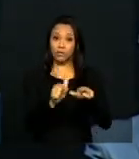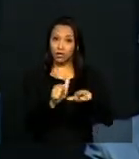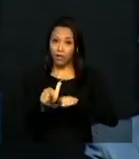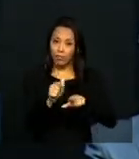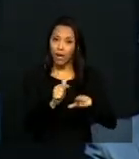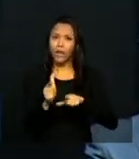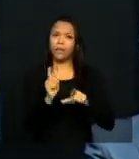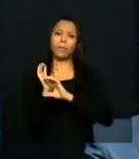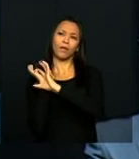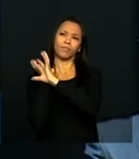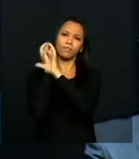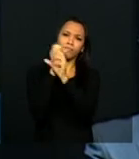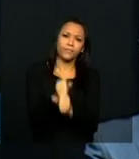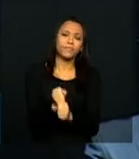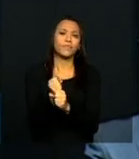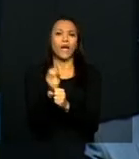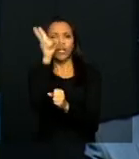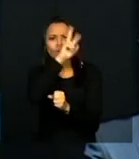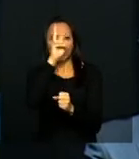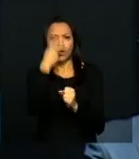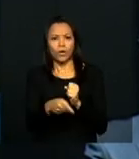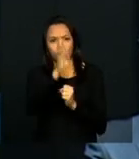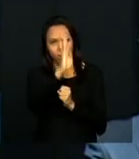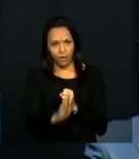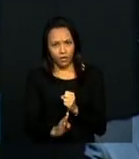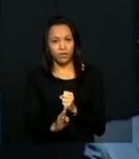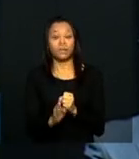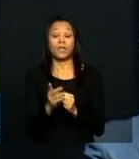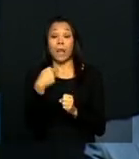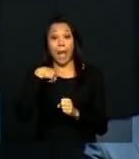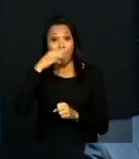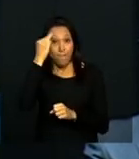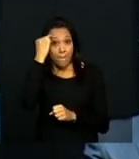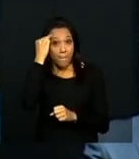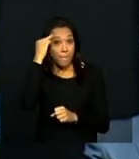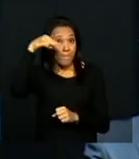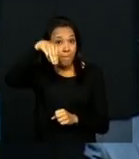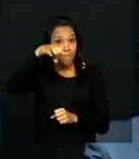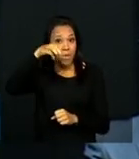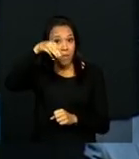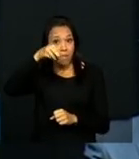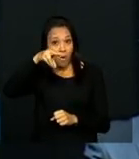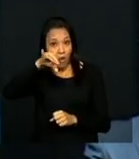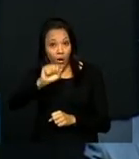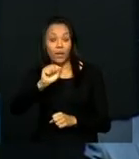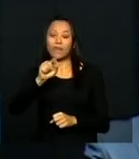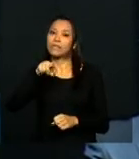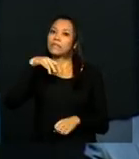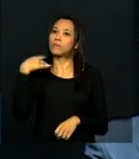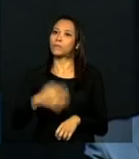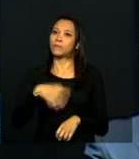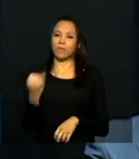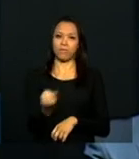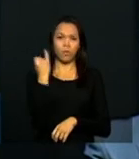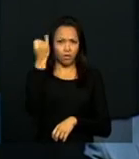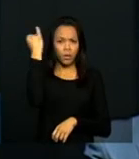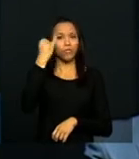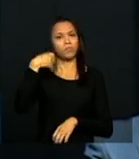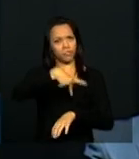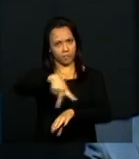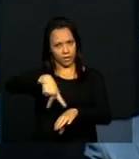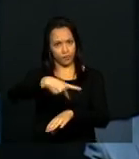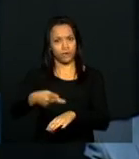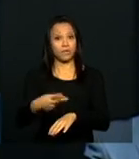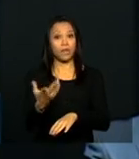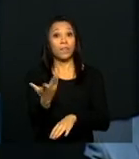história recente do nosso país. Acreditamos que a memória é o bem mais valioso de uma nação. Para que um cidadão possa desempenhar seu papel